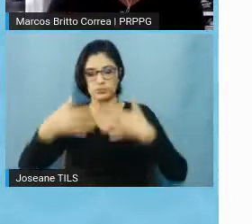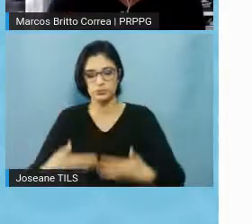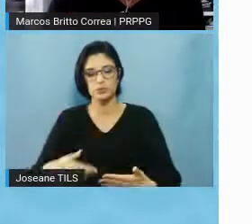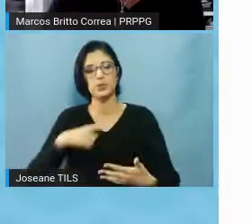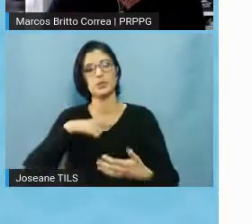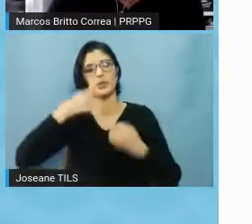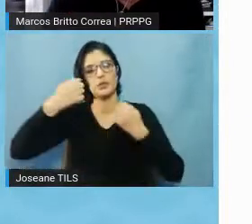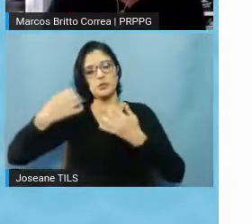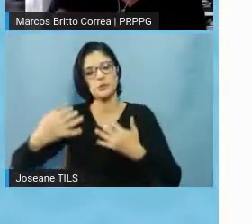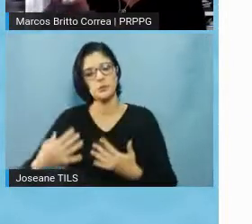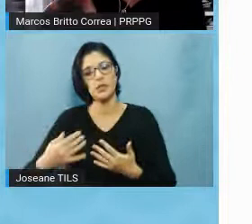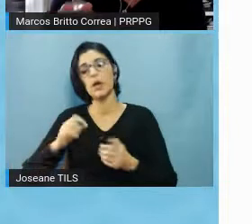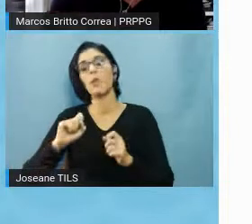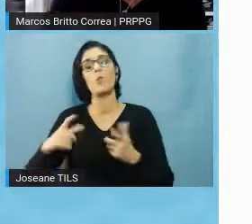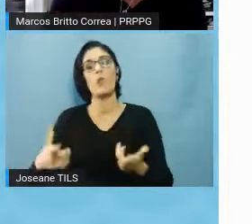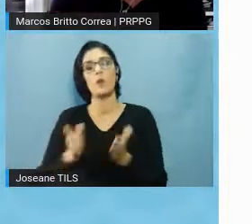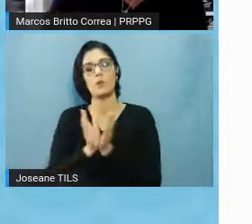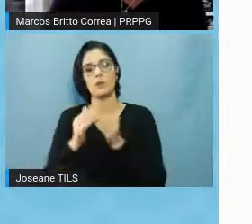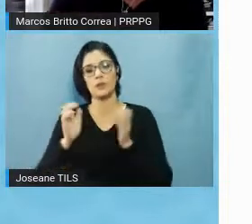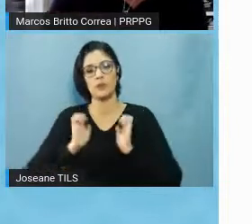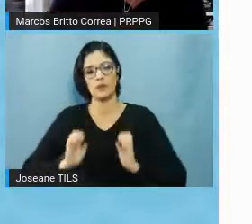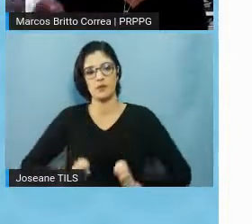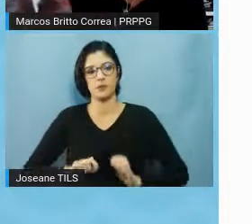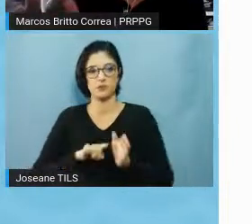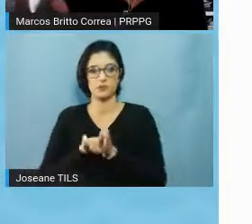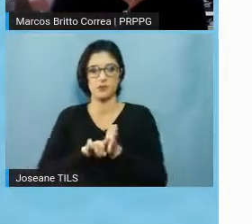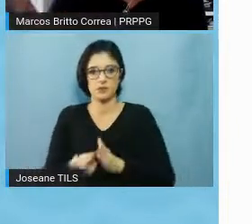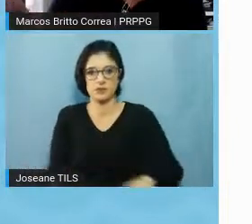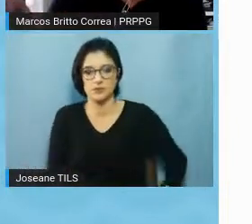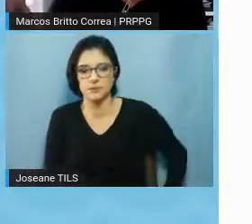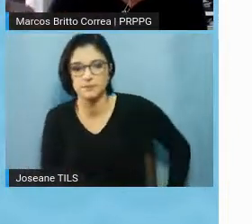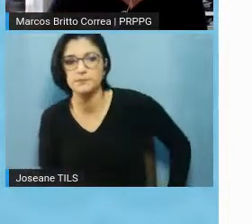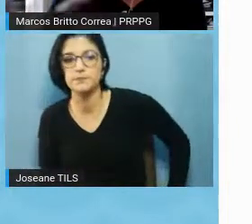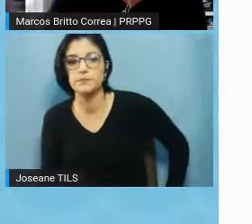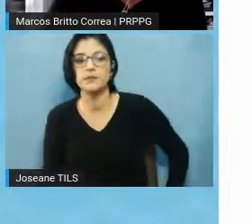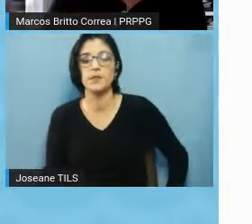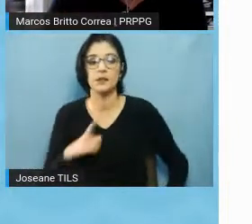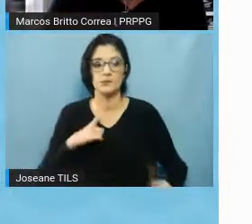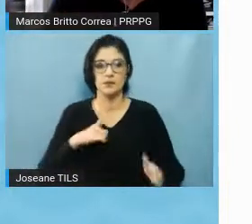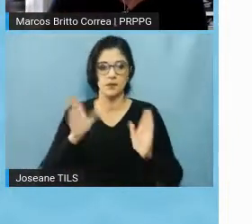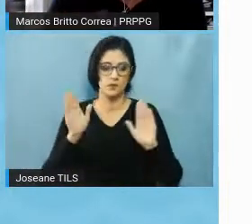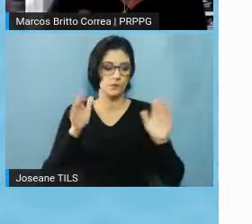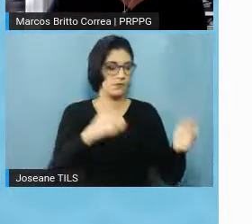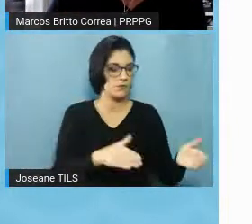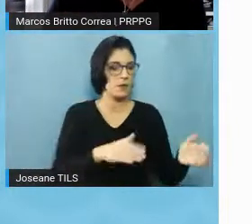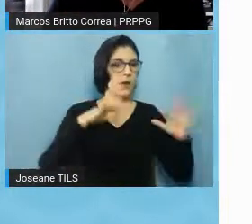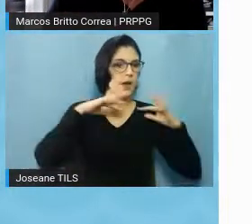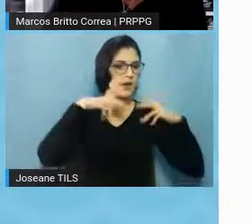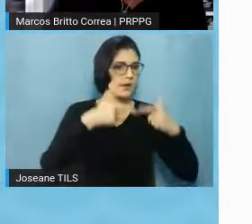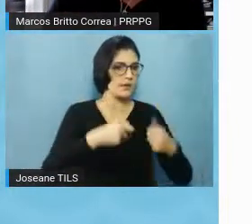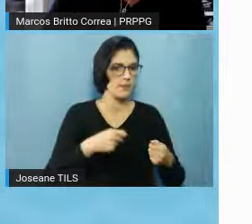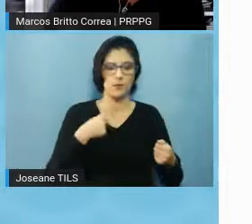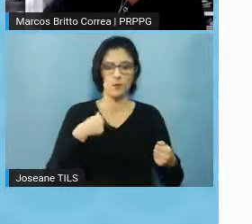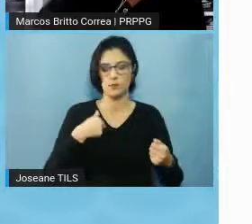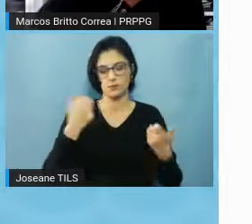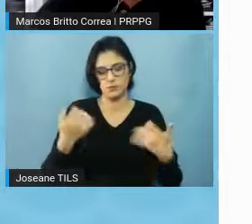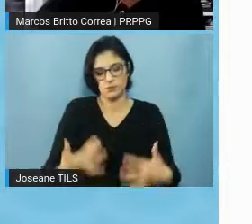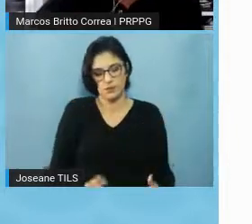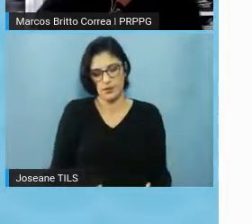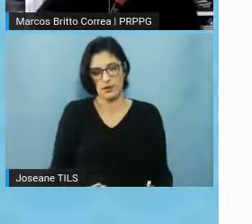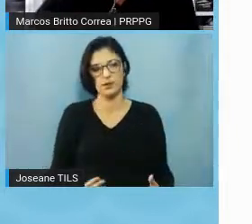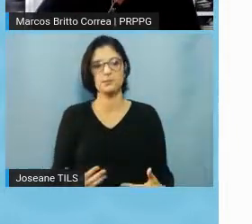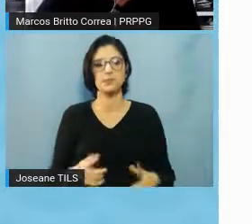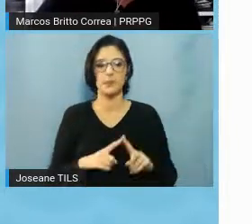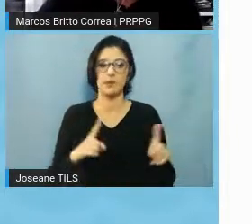Comitês de Ética em Pesquisa, dentro da aba de Comitês de Ética em Pesquisa, tem a parte animal, né, que não foi, não foi tema da nossa fala